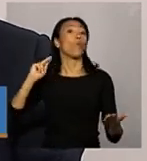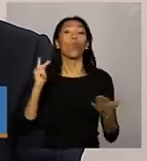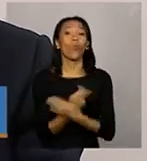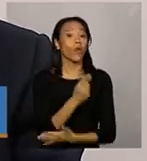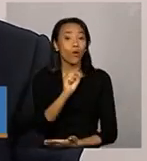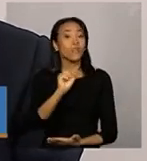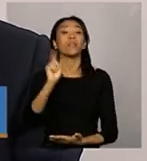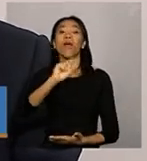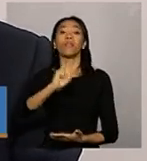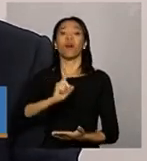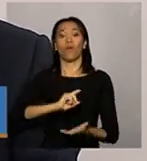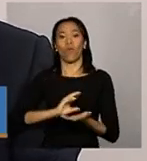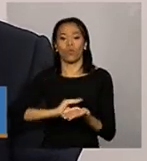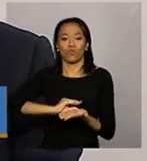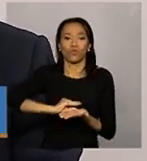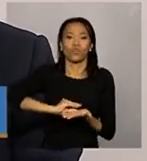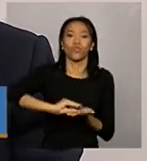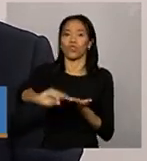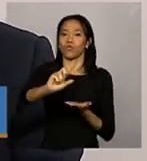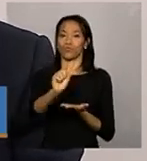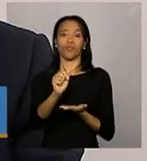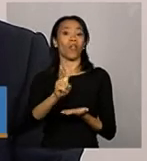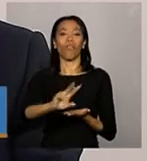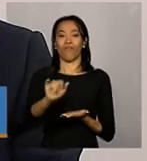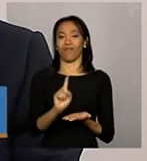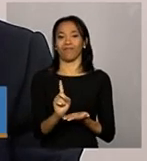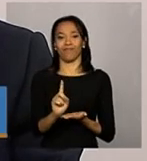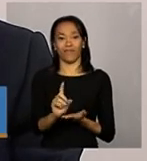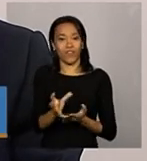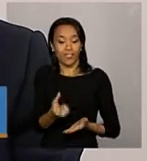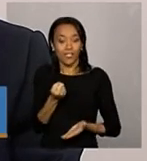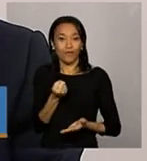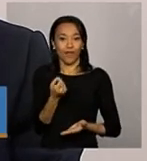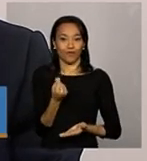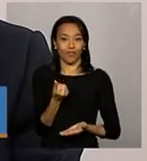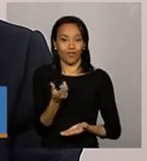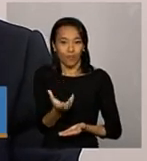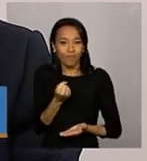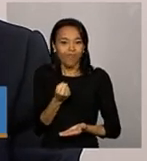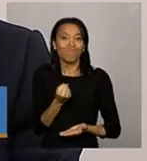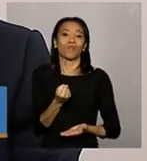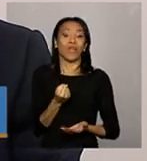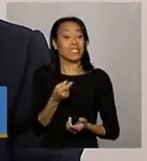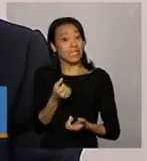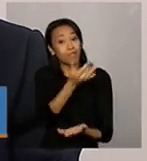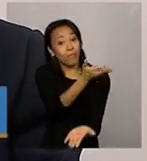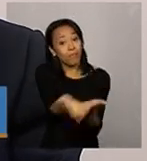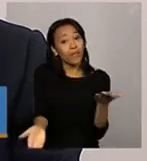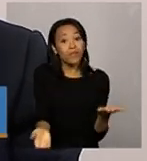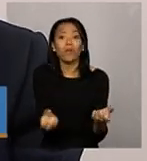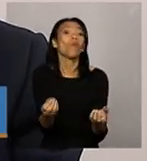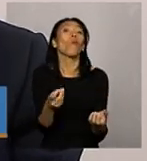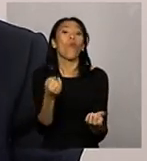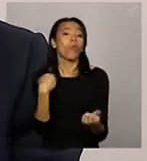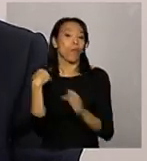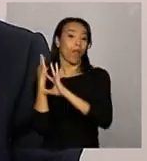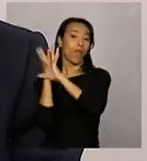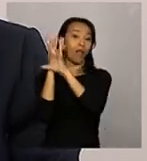repasse dos recursos para o apoio à gestão do programa Bolsa Família. E esse repasse, uma vez perdido, não há retroativo.